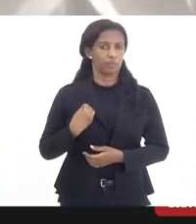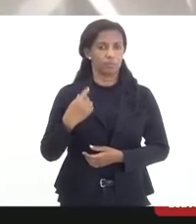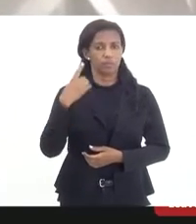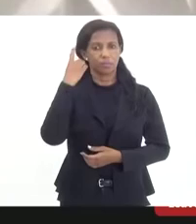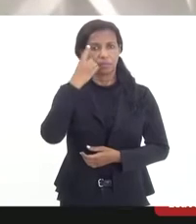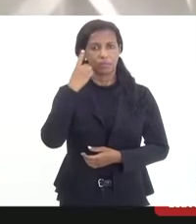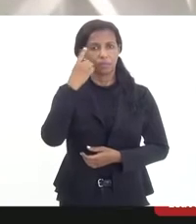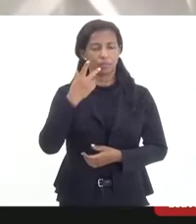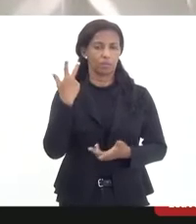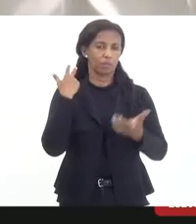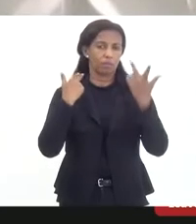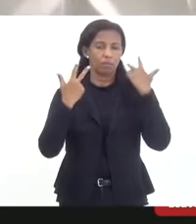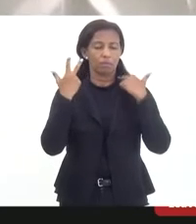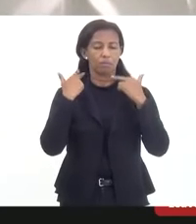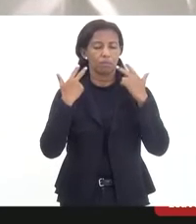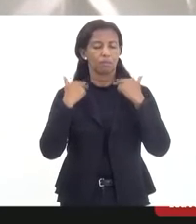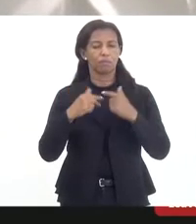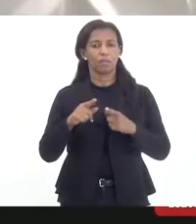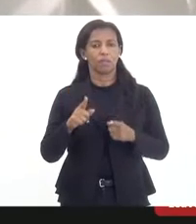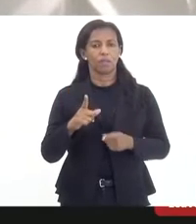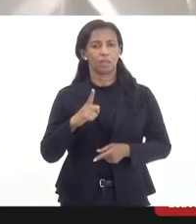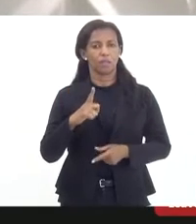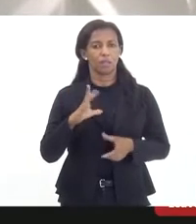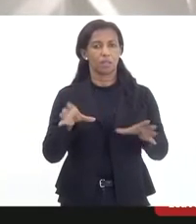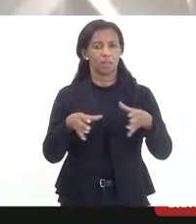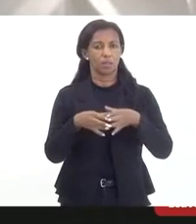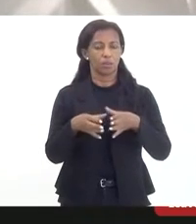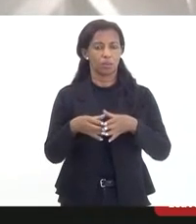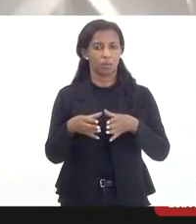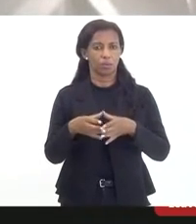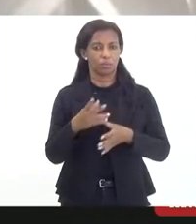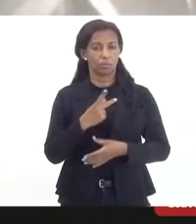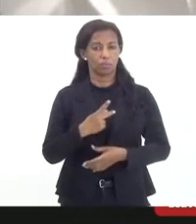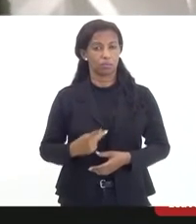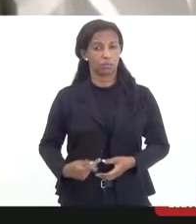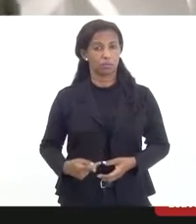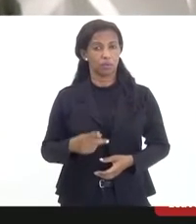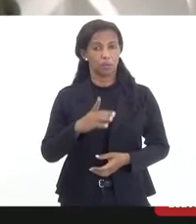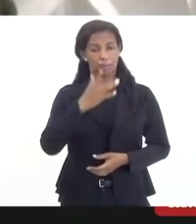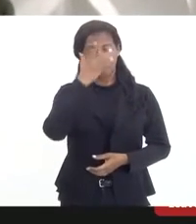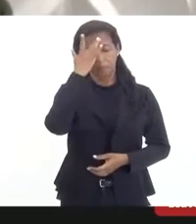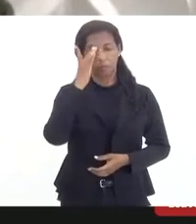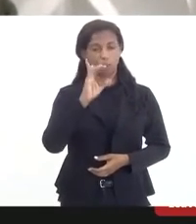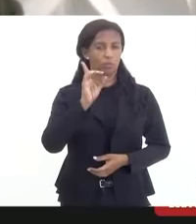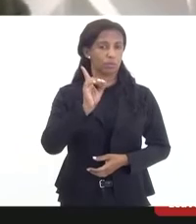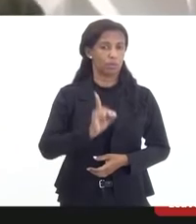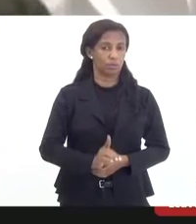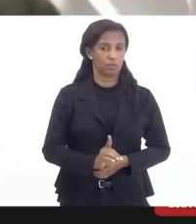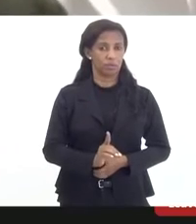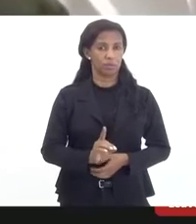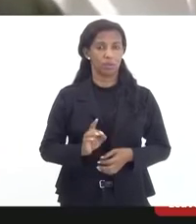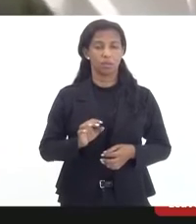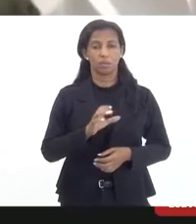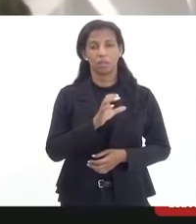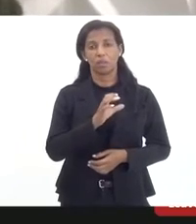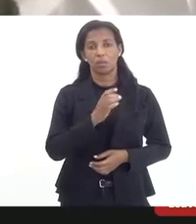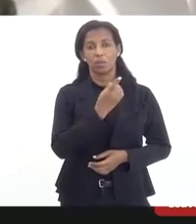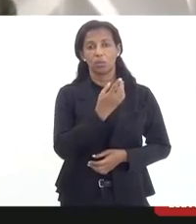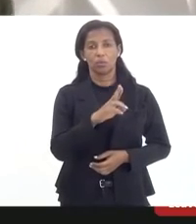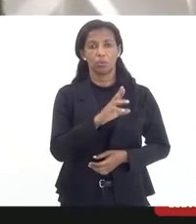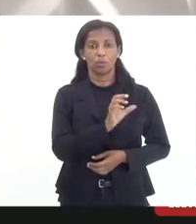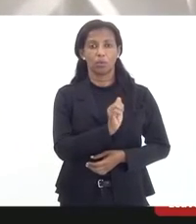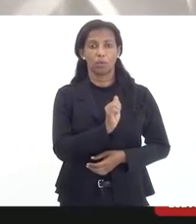deputado Marcelo Cabelereiro, que preside a comissão da pessoa com deficiência, do doutor Carlos